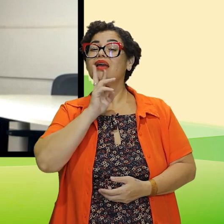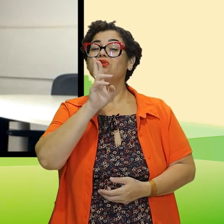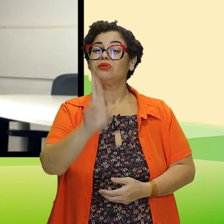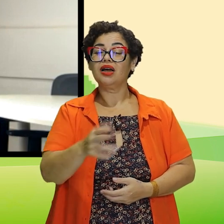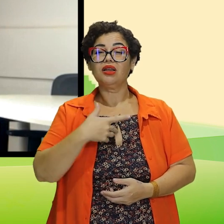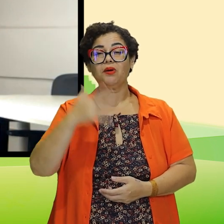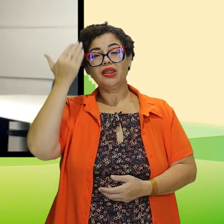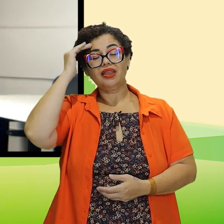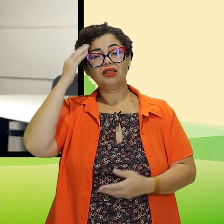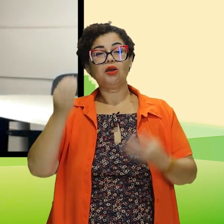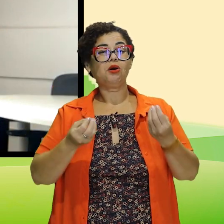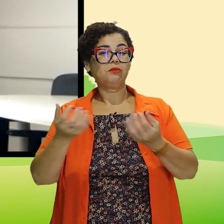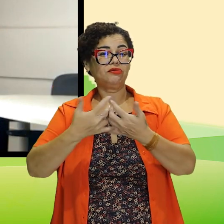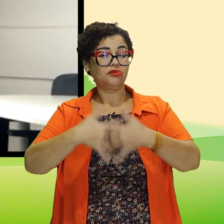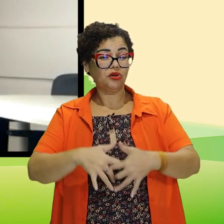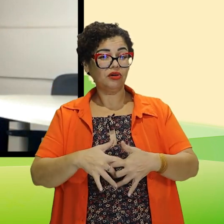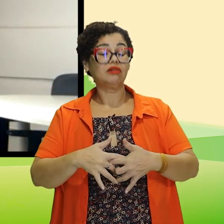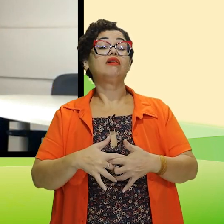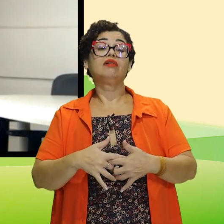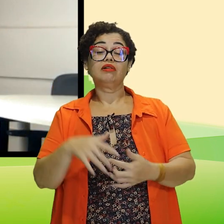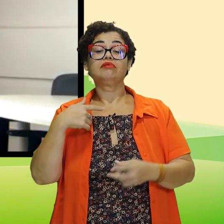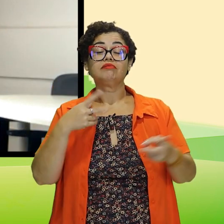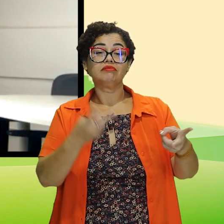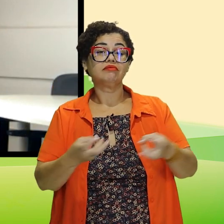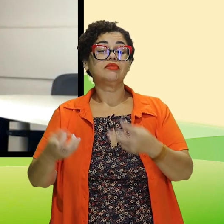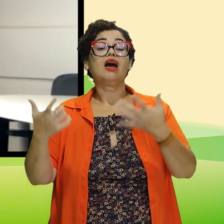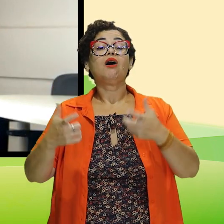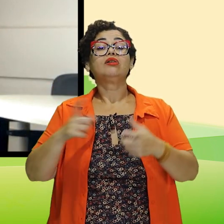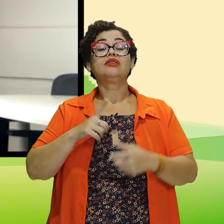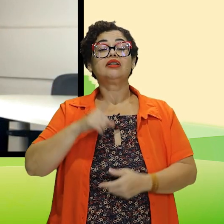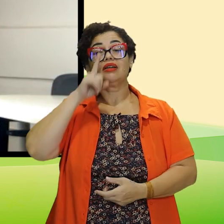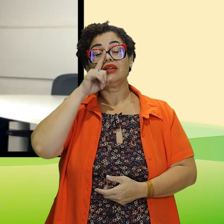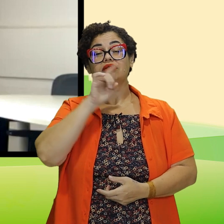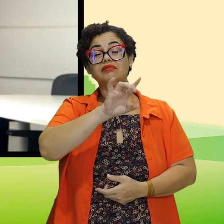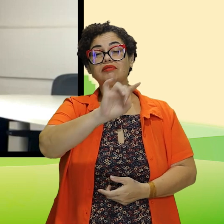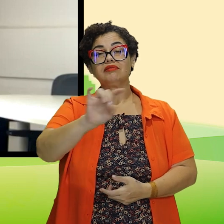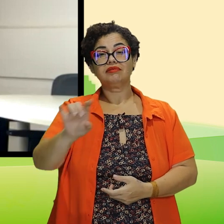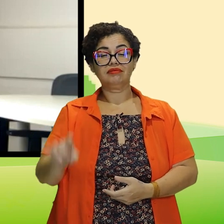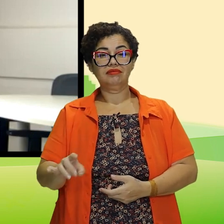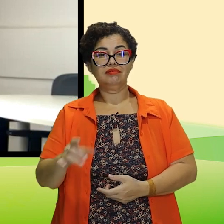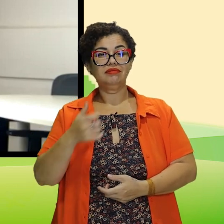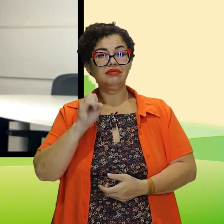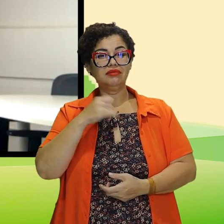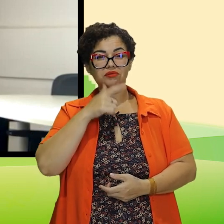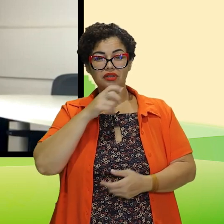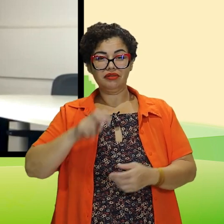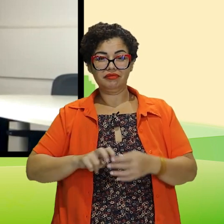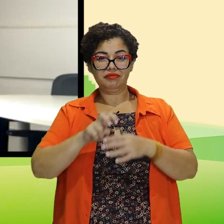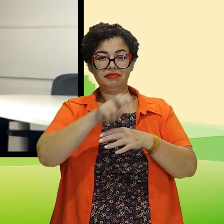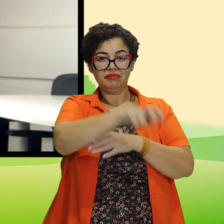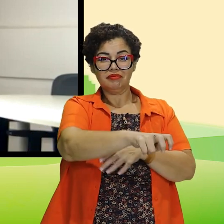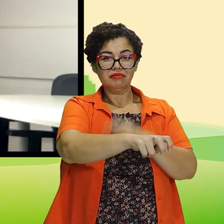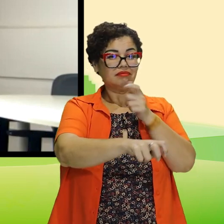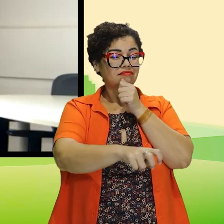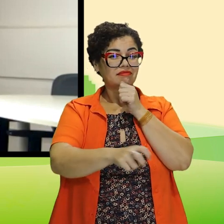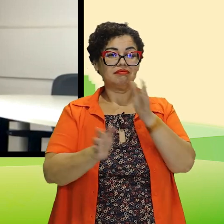quanto mais eu trabalho e entendo essas situações, eu consigo ver onde estão os riscos em cada um. Então, se eu